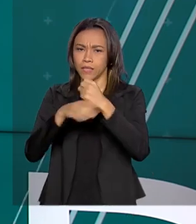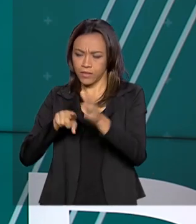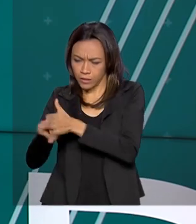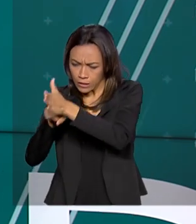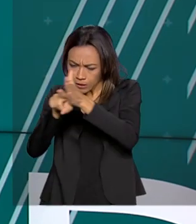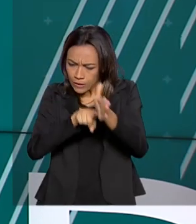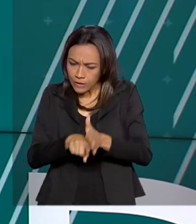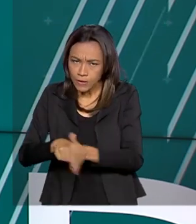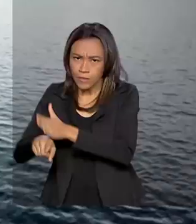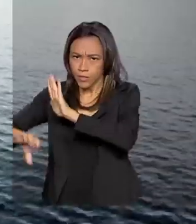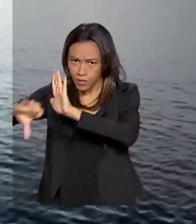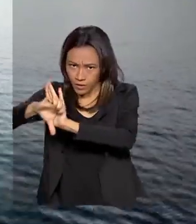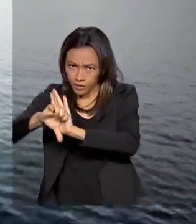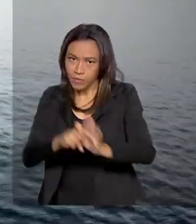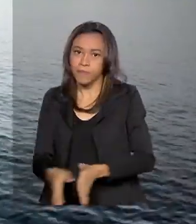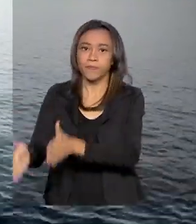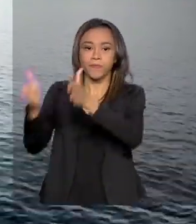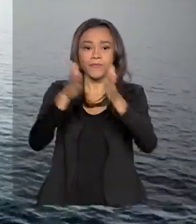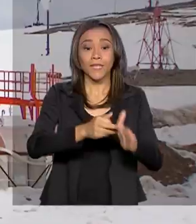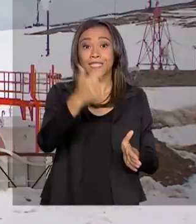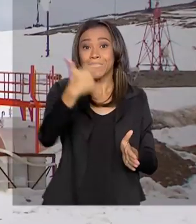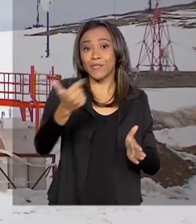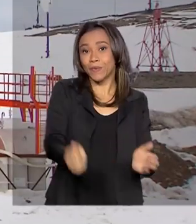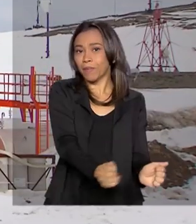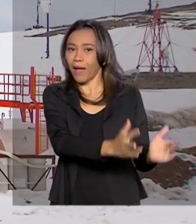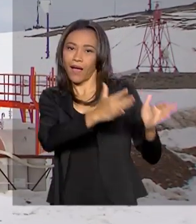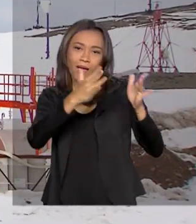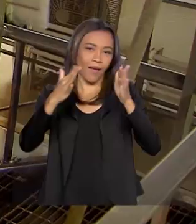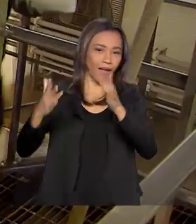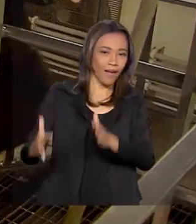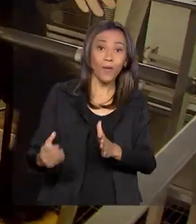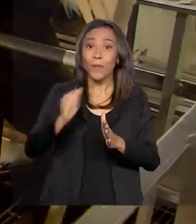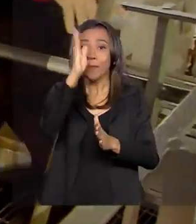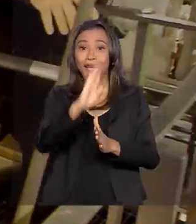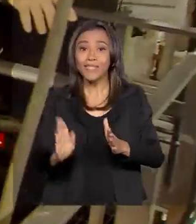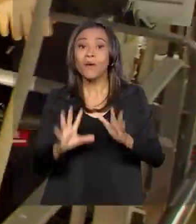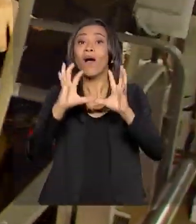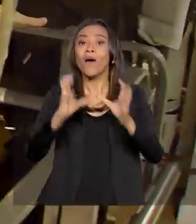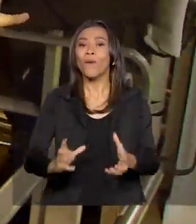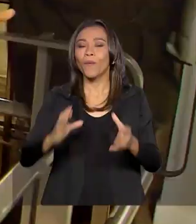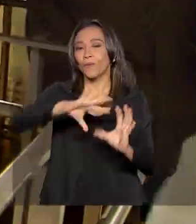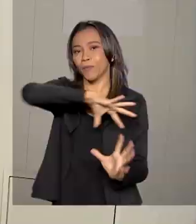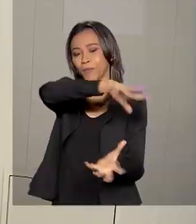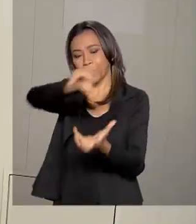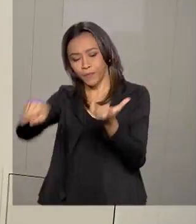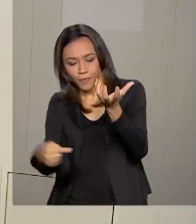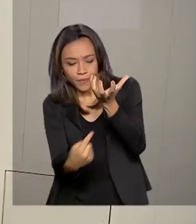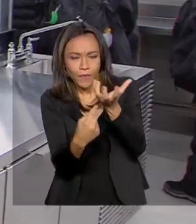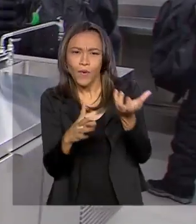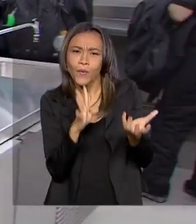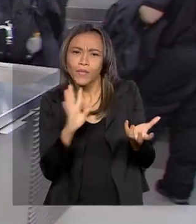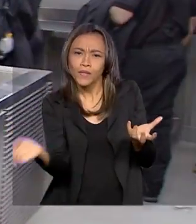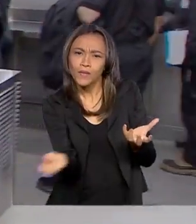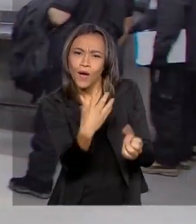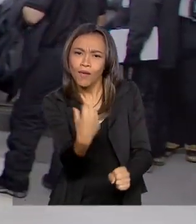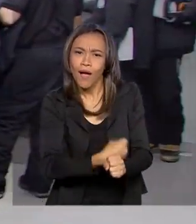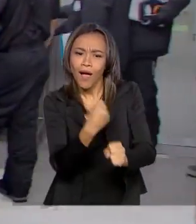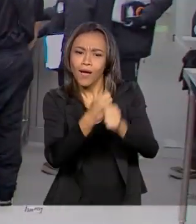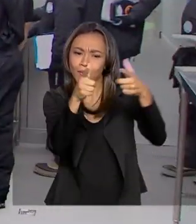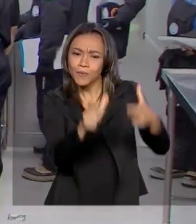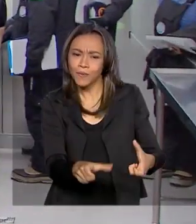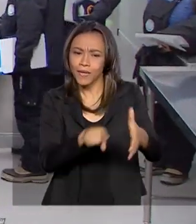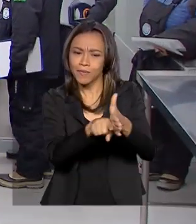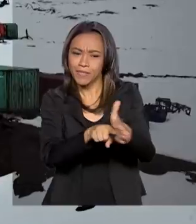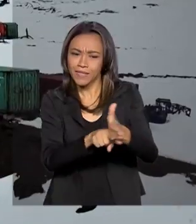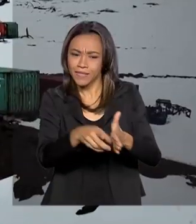criminal. E na segunda reportagem da série Brasil na Antártica, vamos conhecer a nova base brasileira de pesquisa no